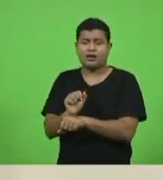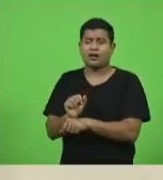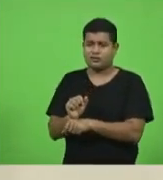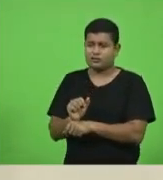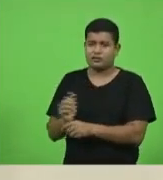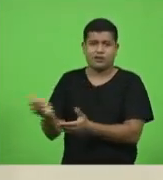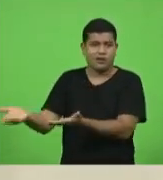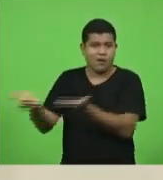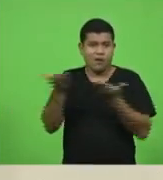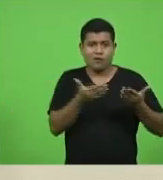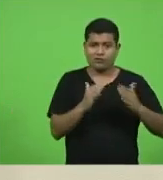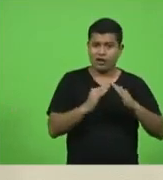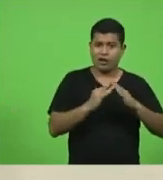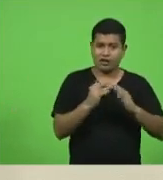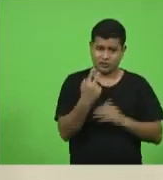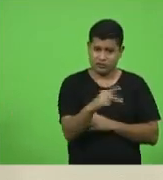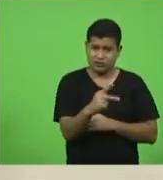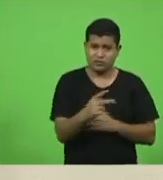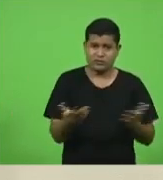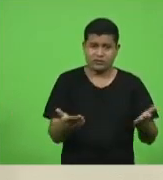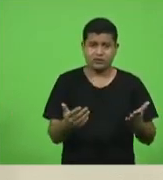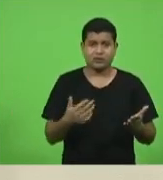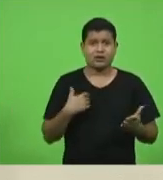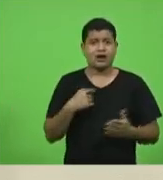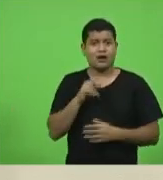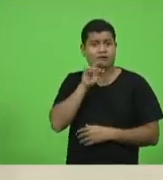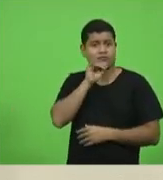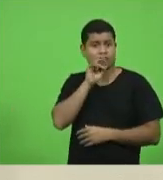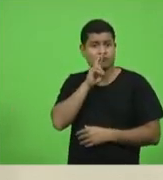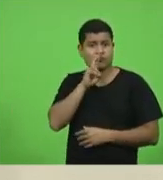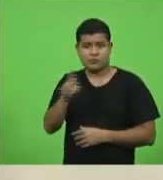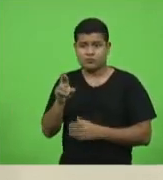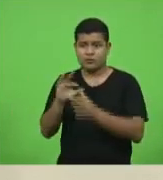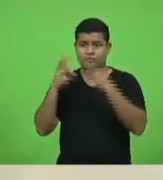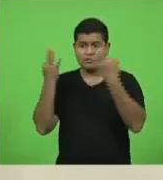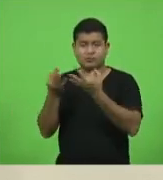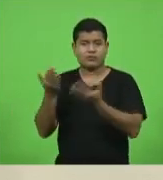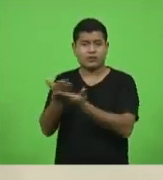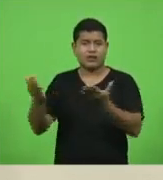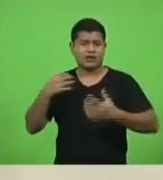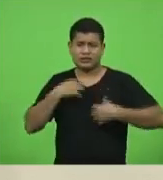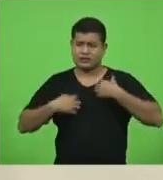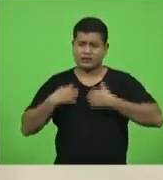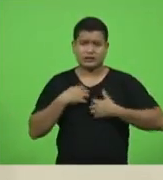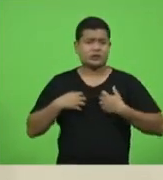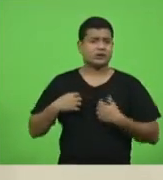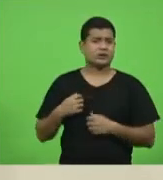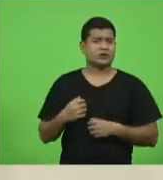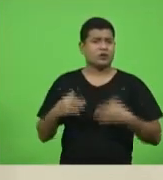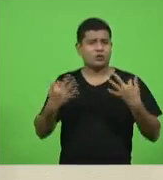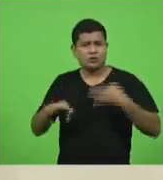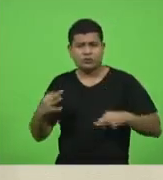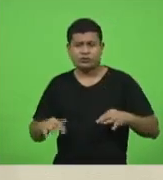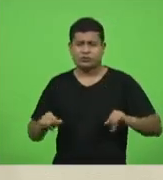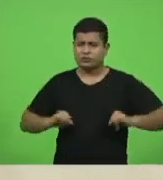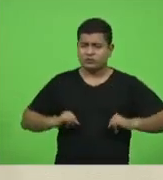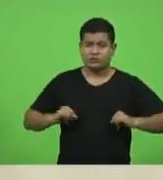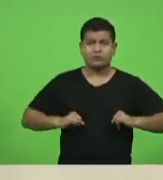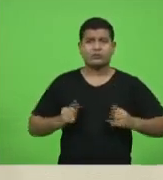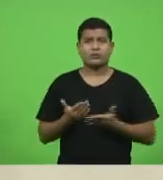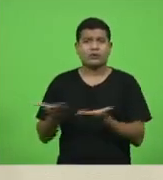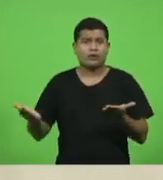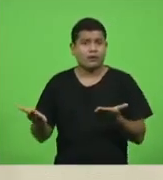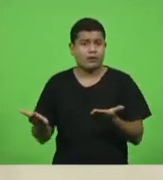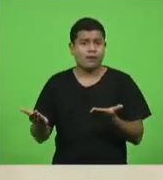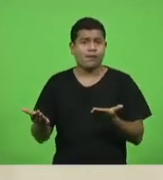famílias de como conviver com a dor, o sofrimento e não ter nem sequer o